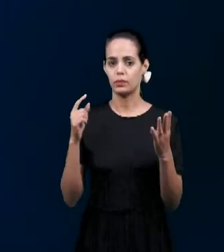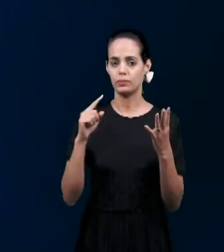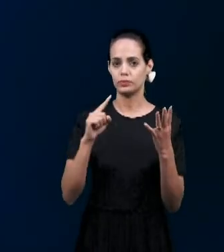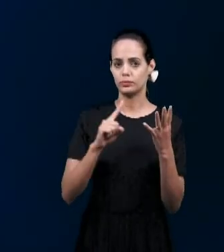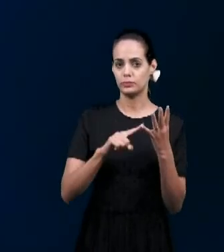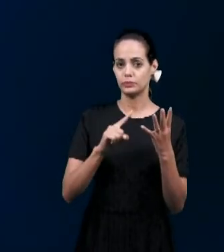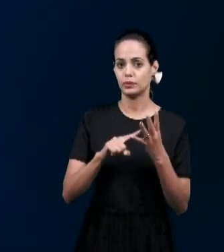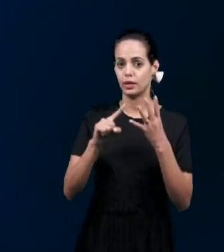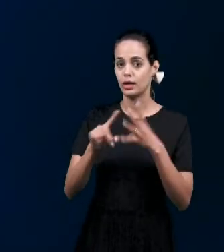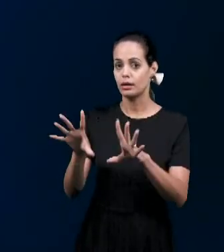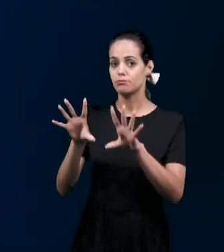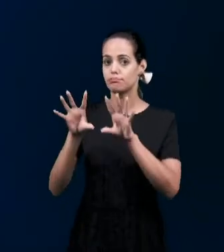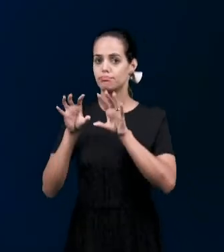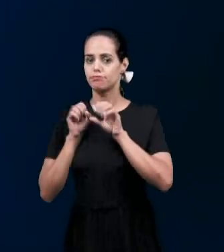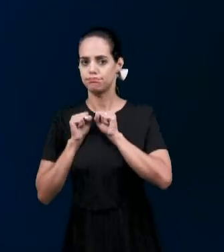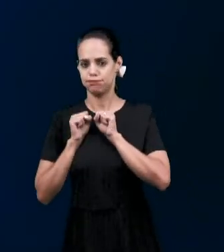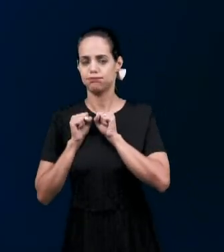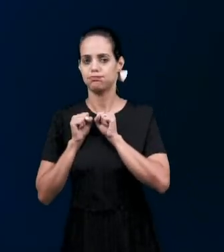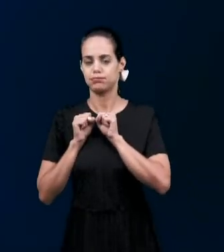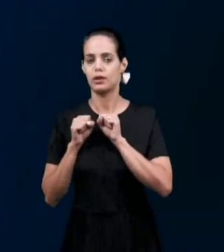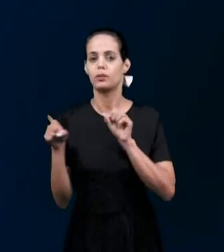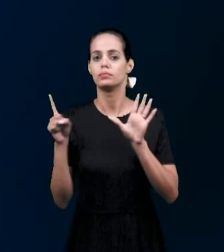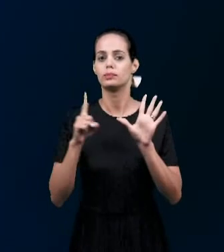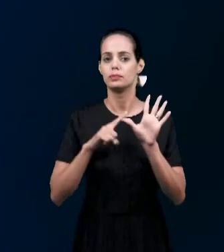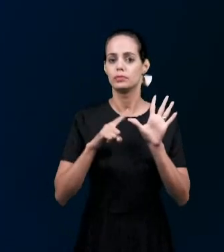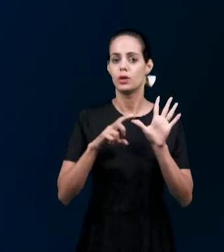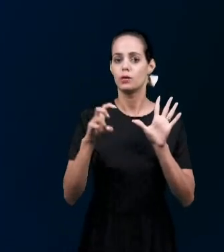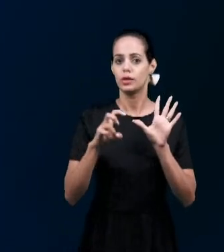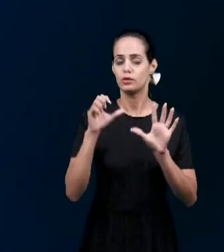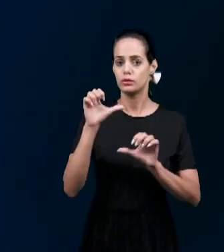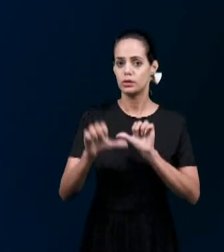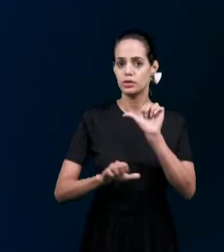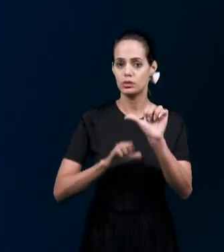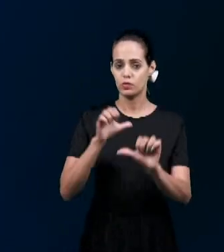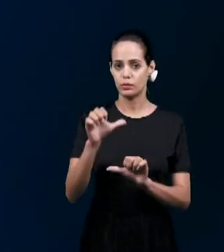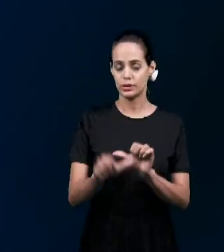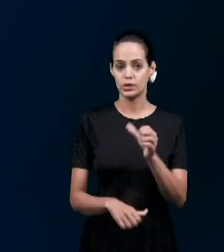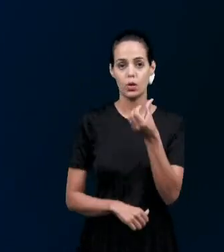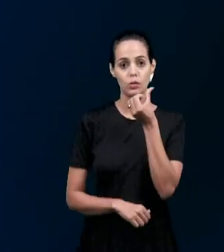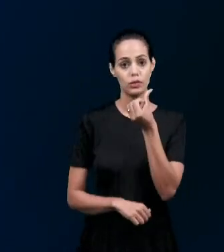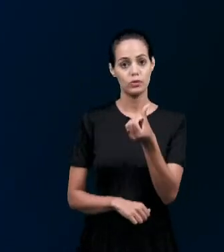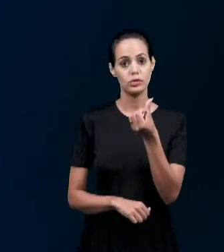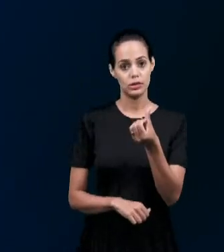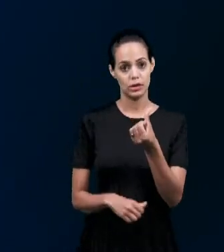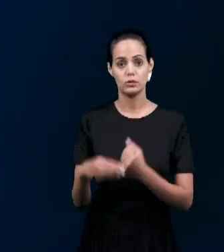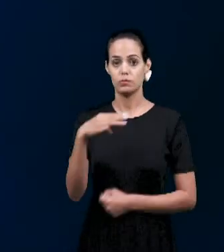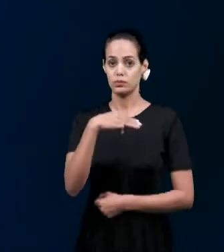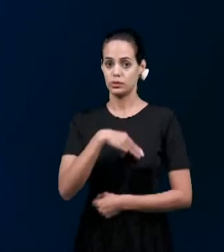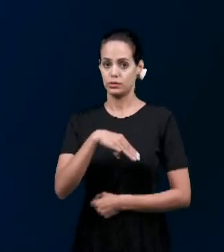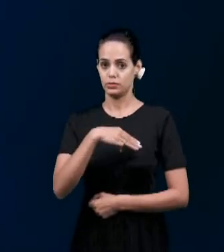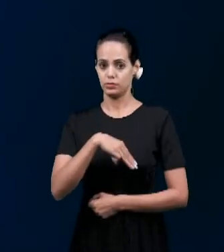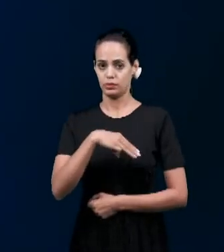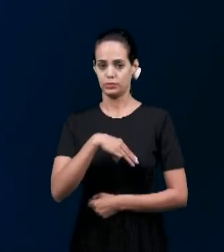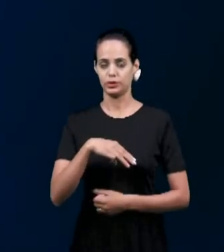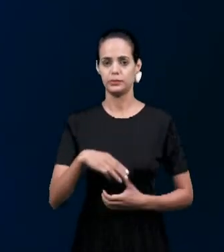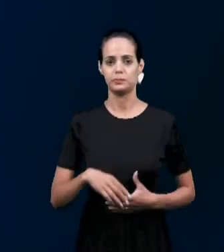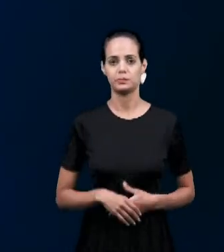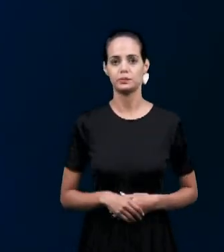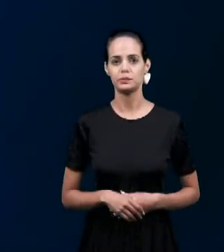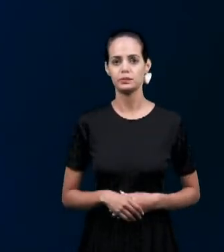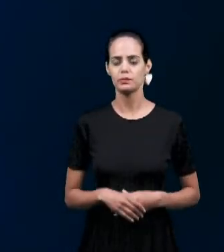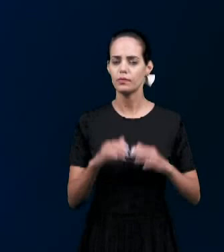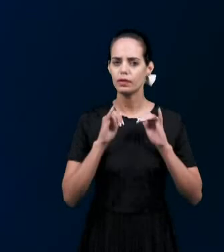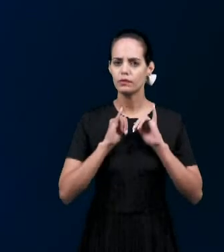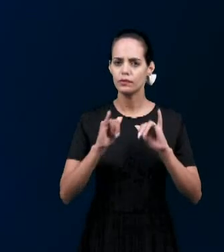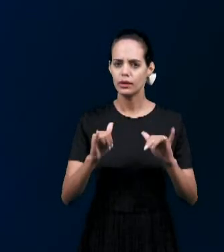aquisição A transformação E misericordiosos Eu gostaria de deixar Indo com os irmãos